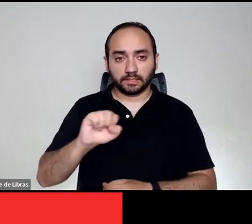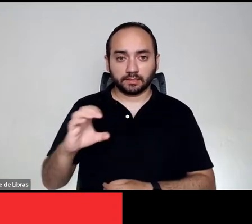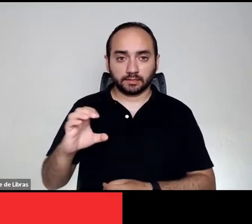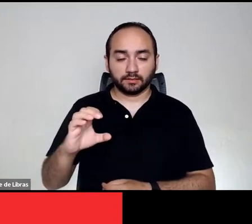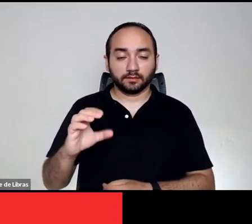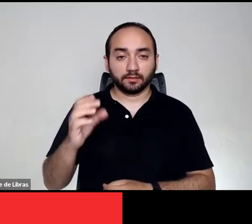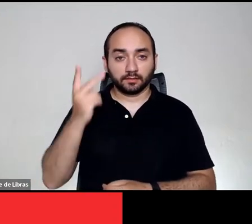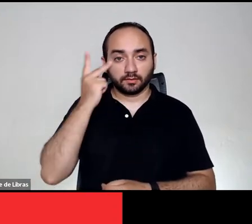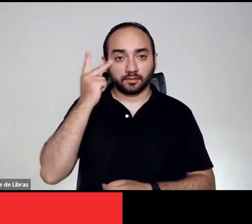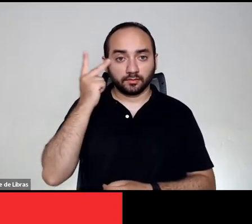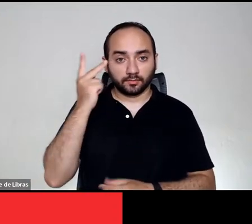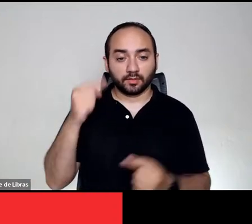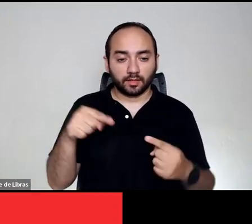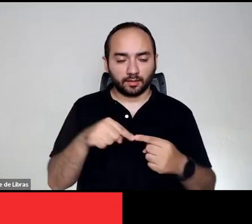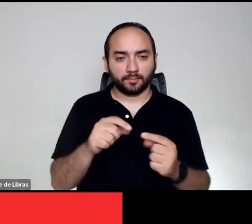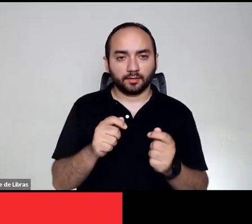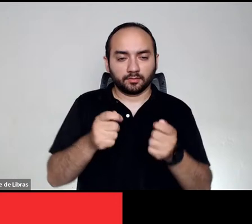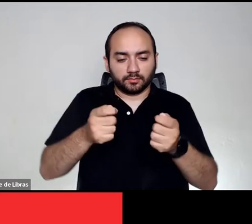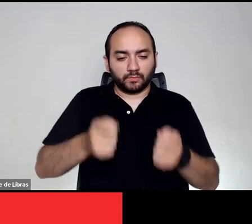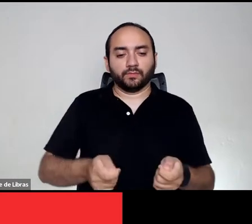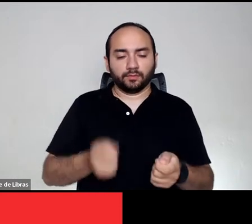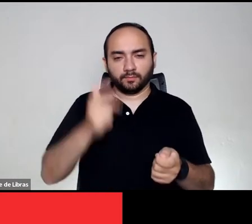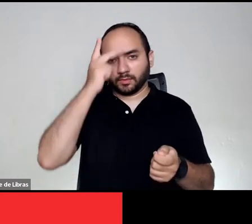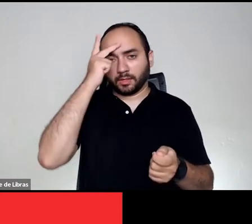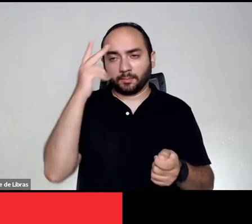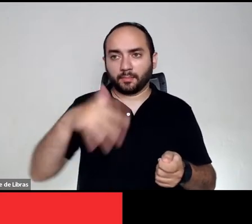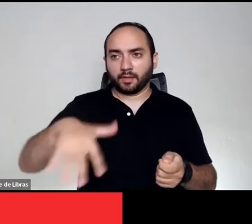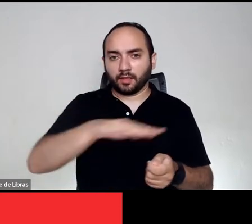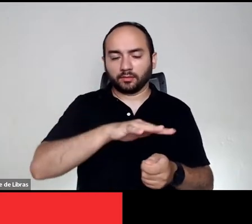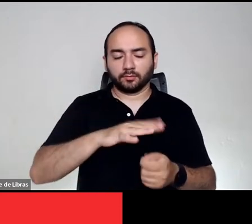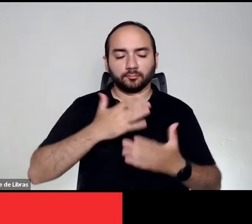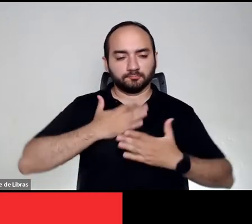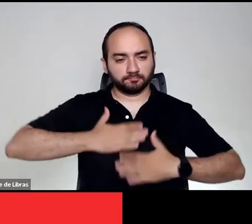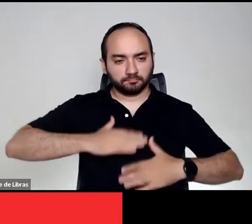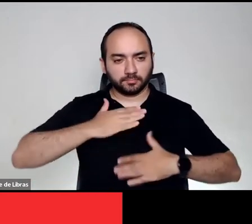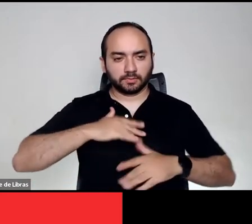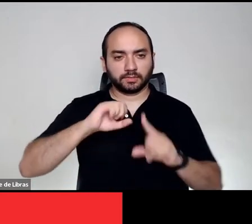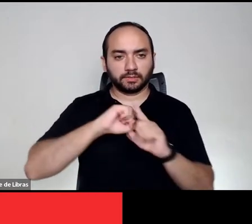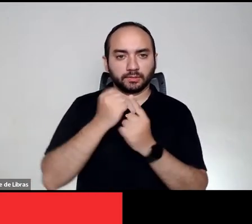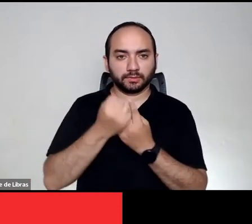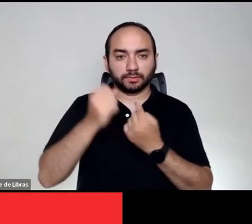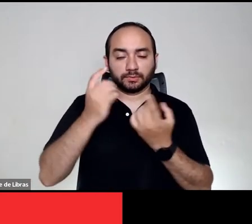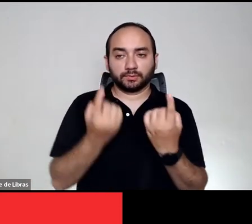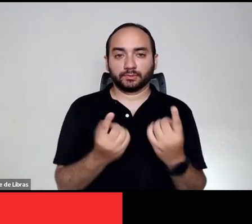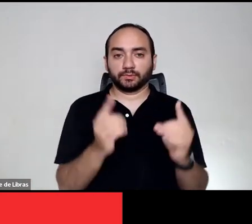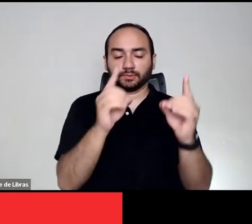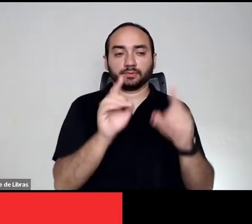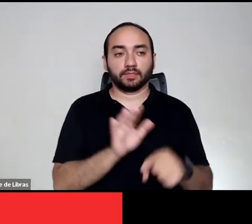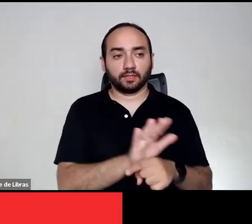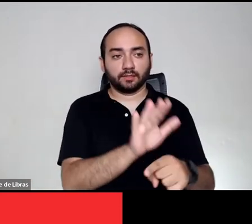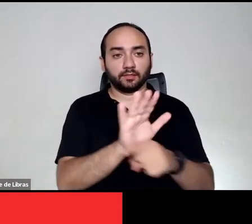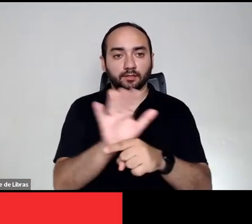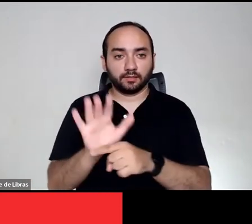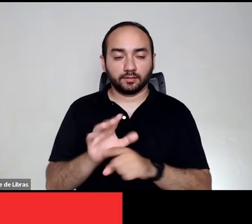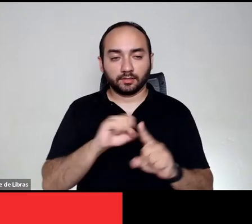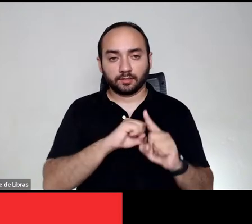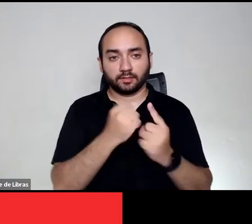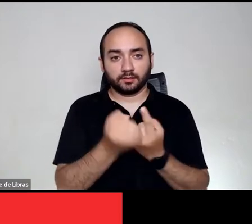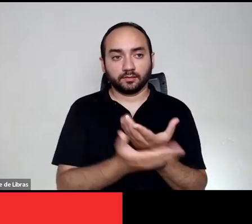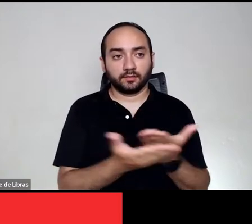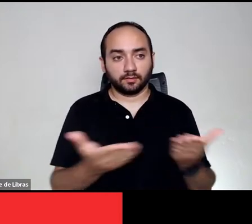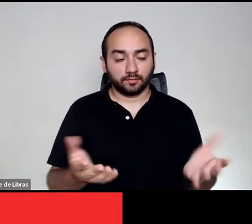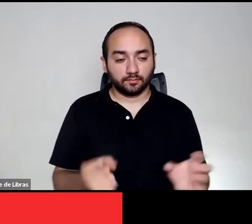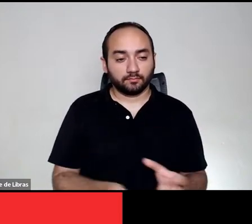como um catalisador de bem-estar social, cultural e digital, enriquecendo a sociedade civil e promovendo a